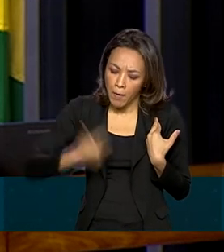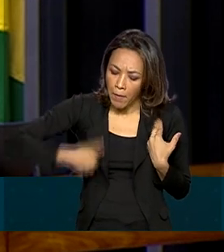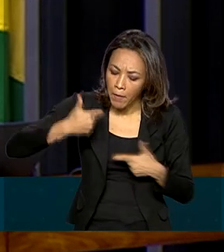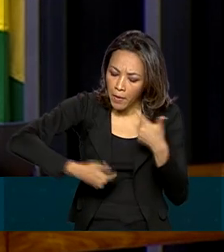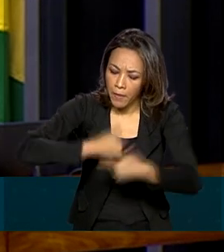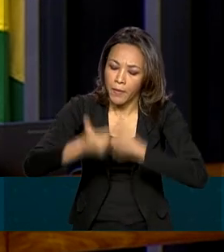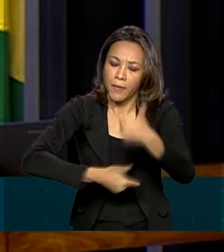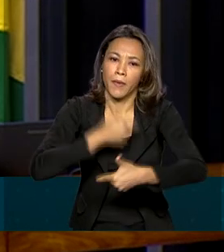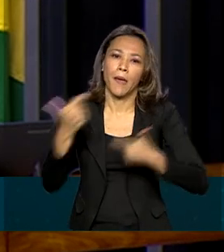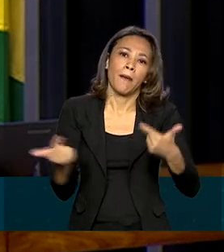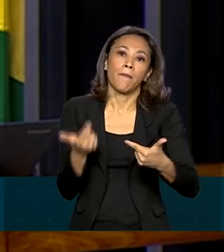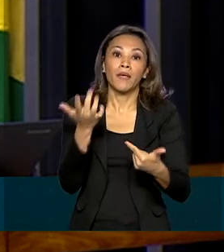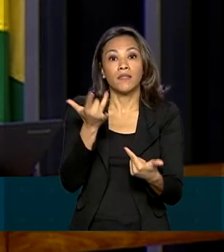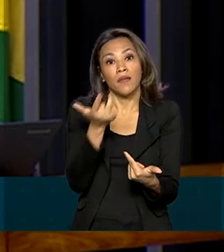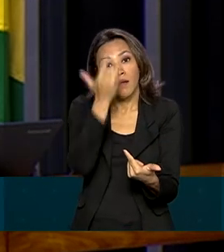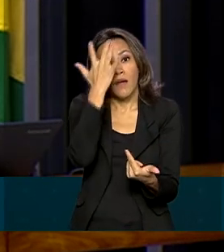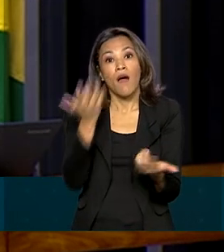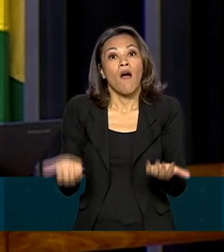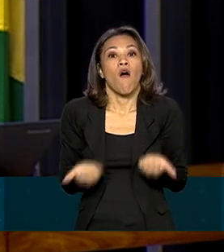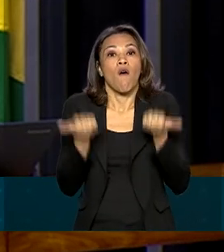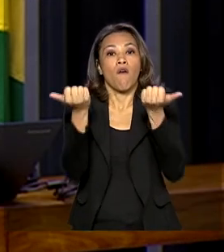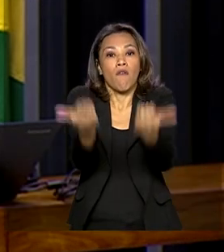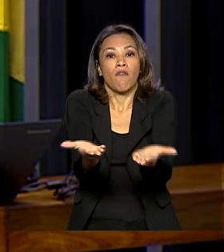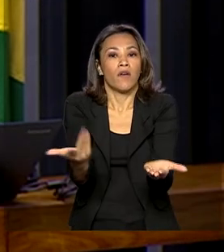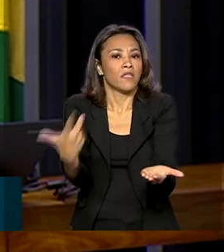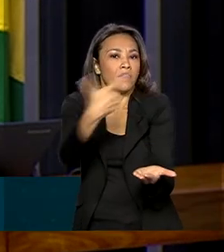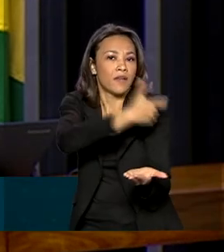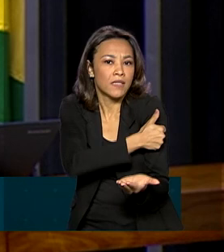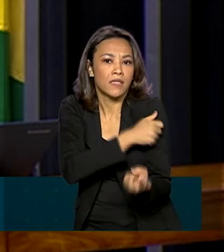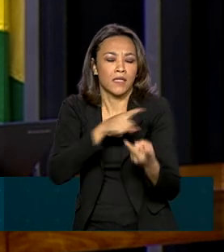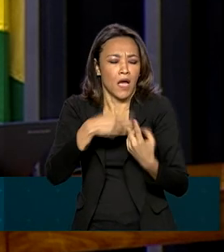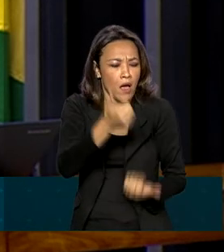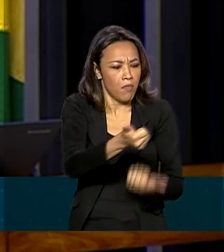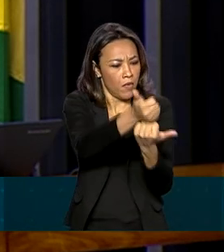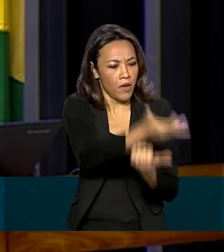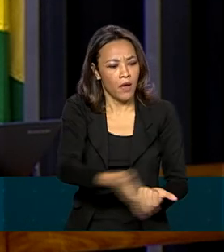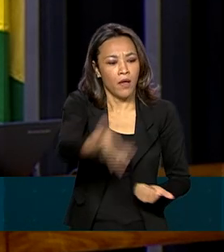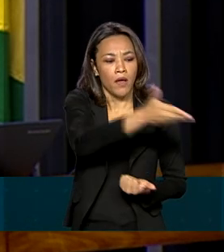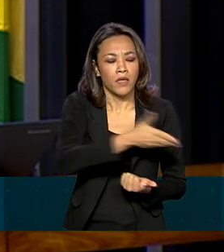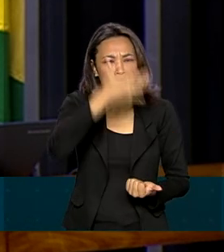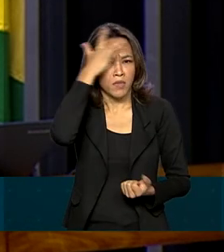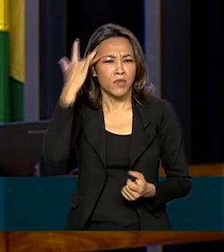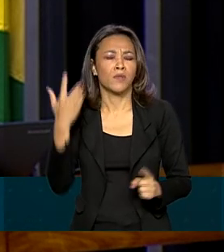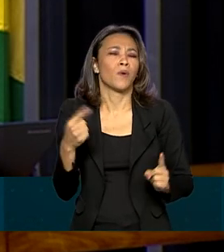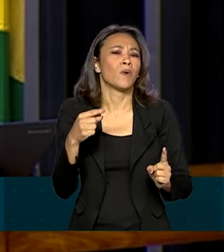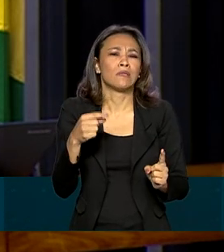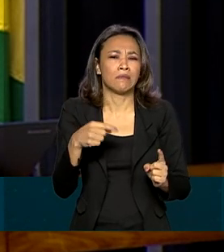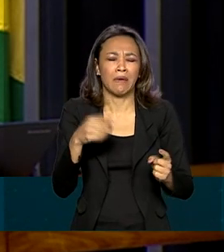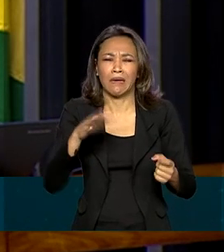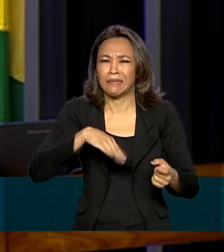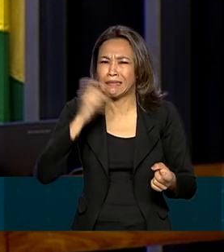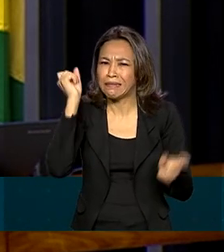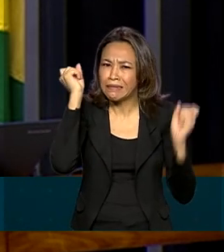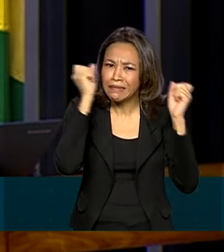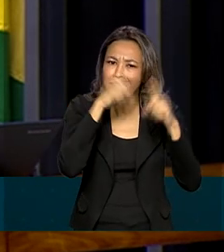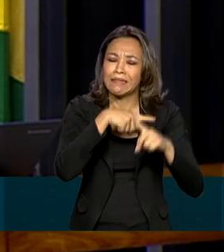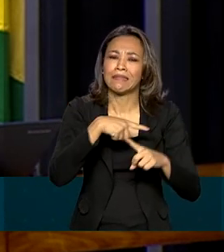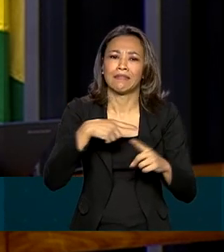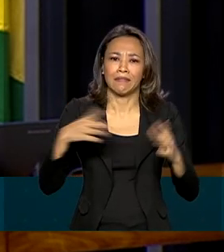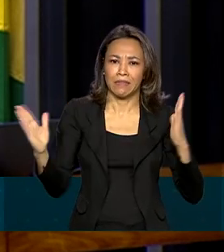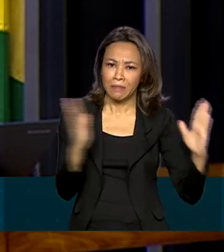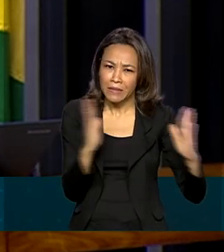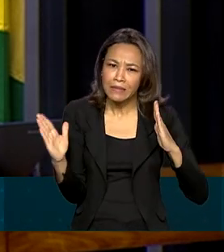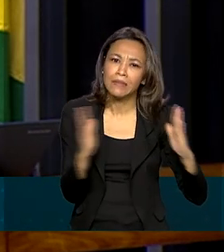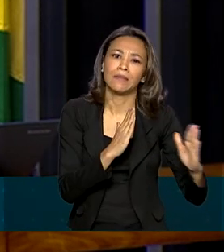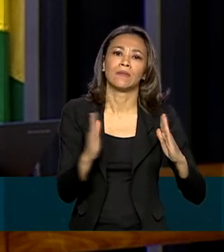facilitar a oferta de vacinas, o amparo aos mais vulneráveis, neste momento mais dramático, sempre